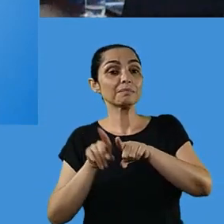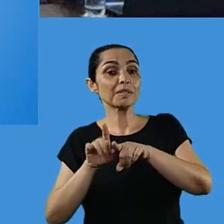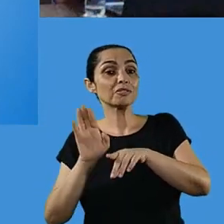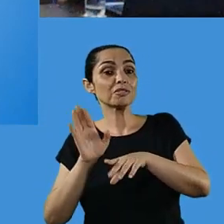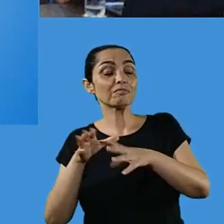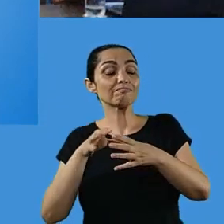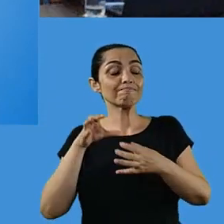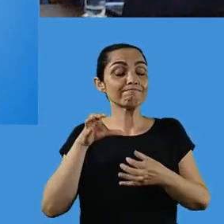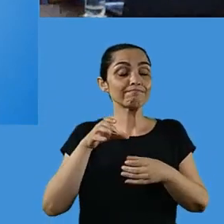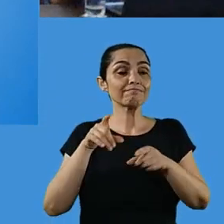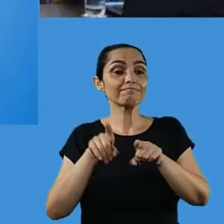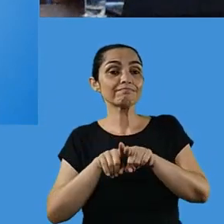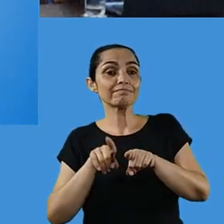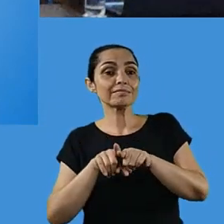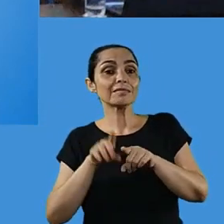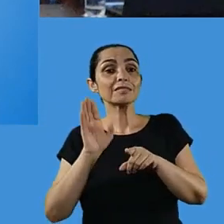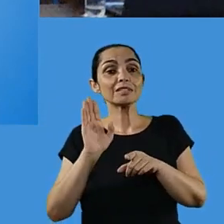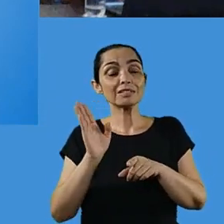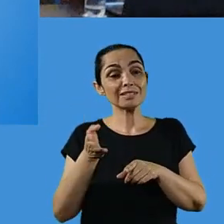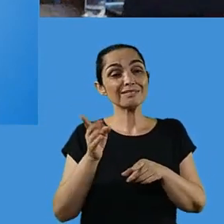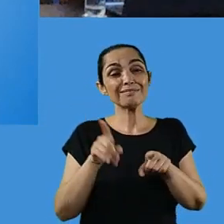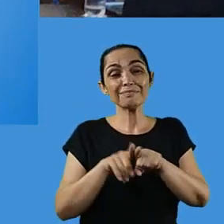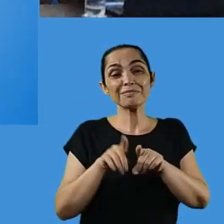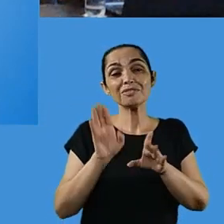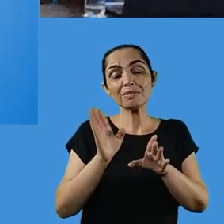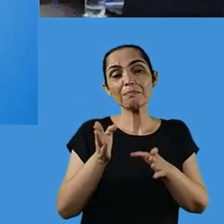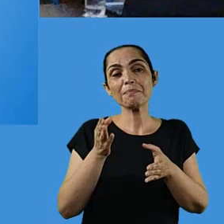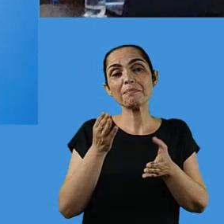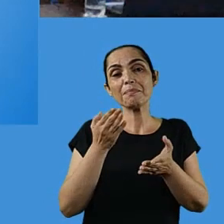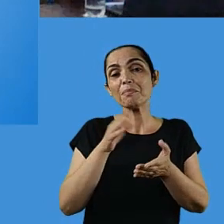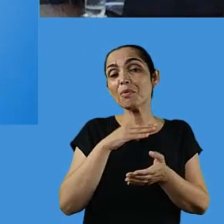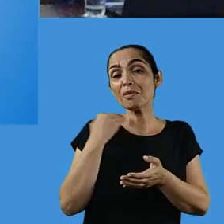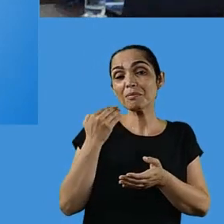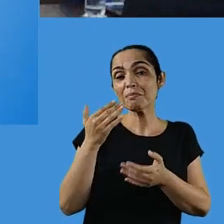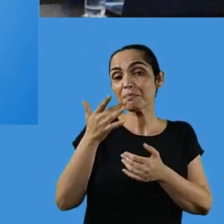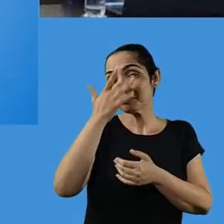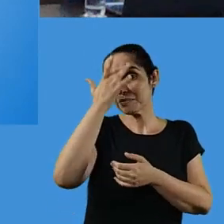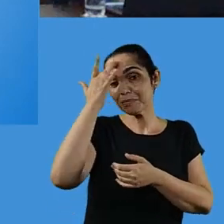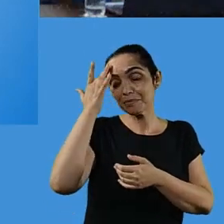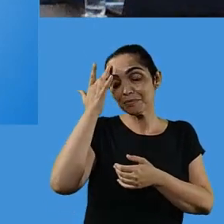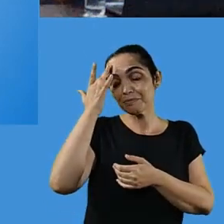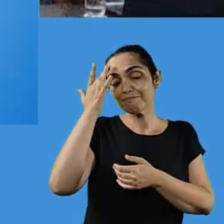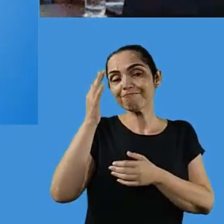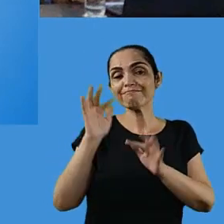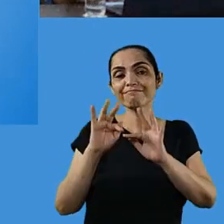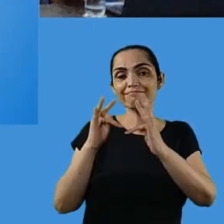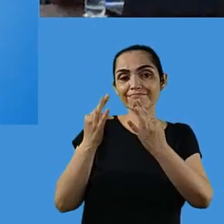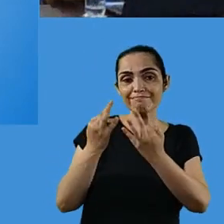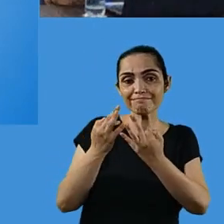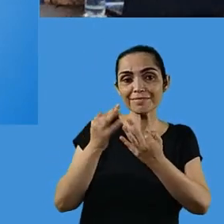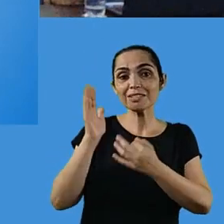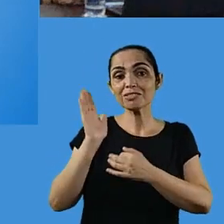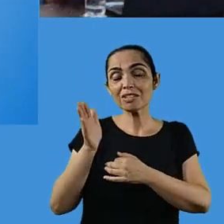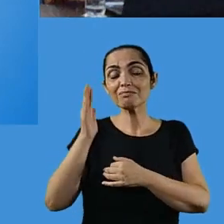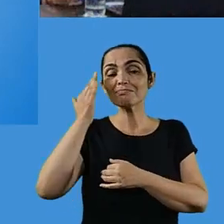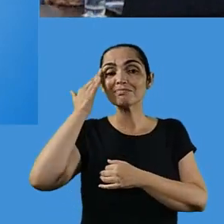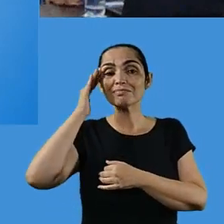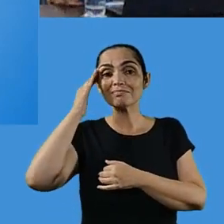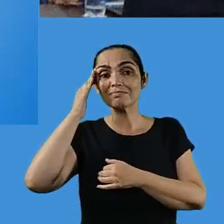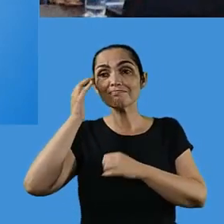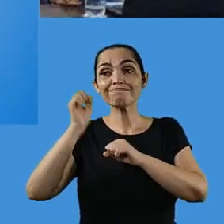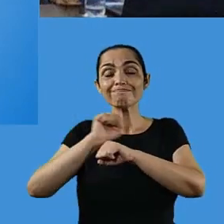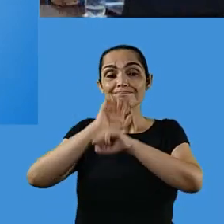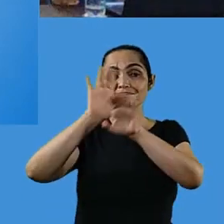muito mais, às vezes, que uma criança, ele é idoso e muito mais, porque ele perdeu também pessoas da família. E por ele ser